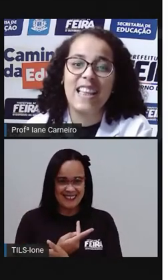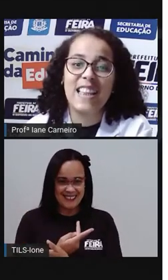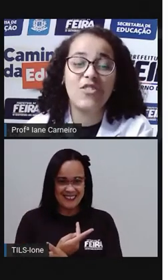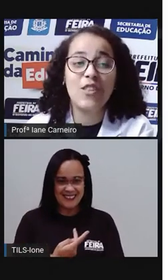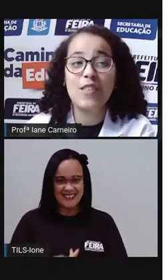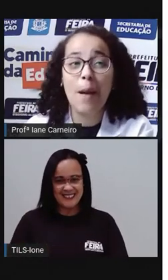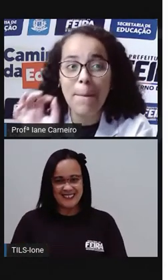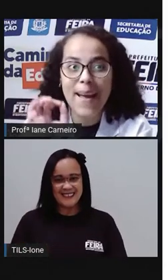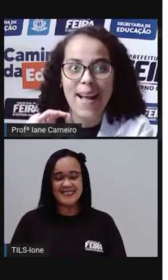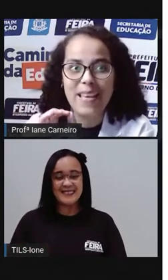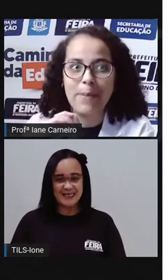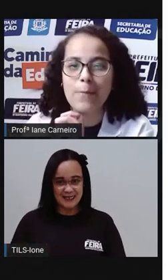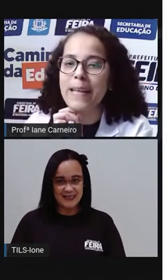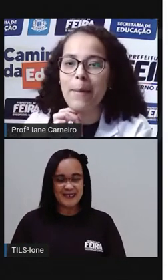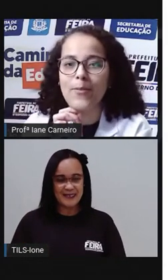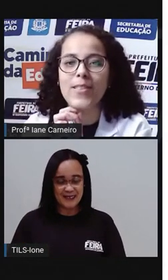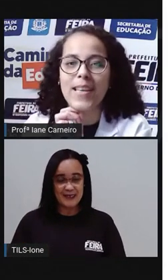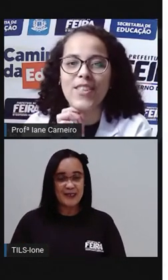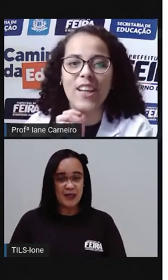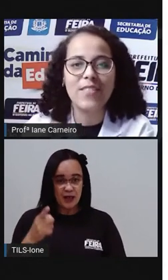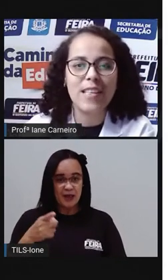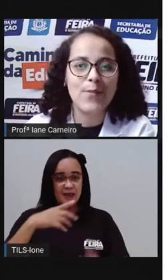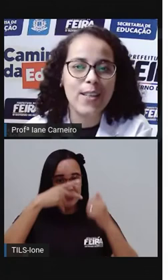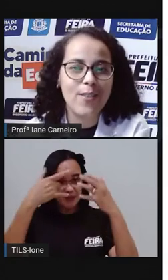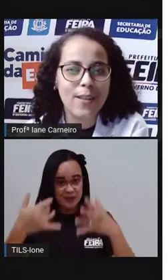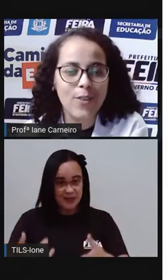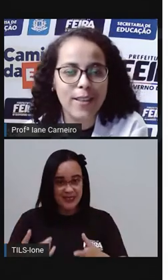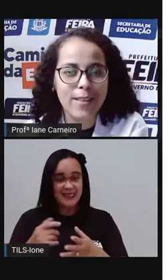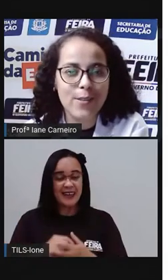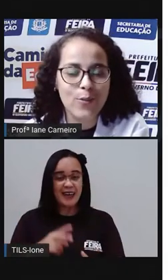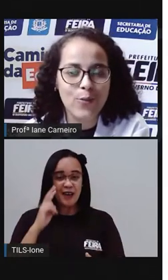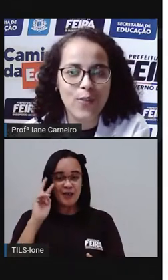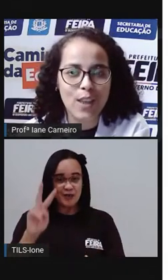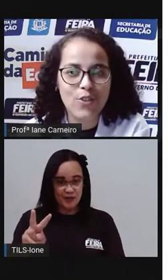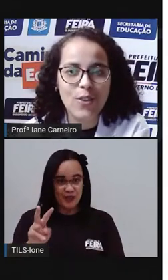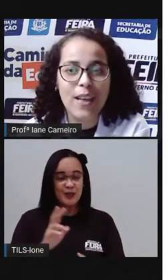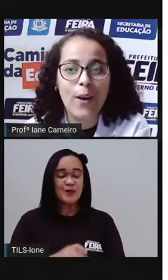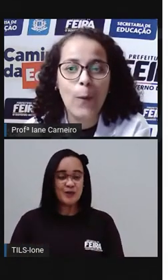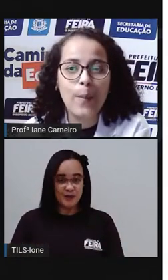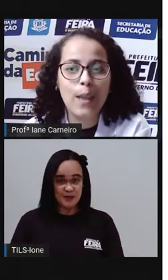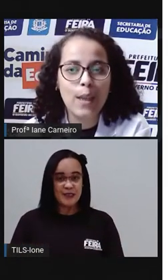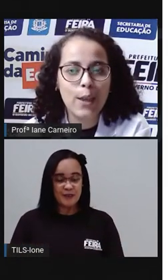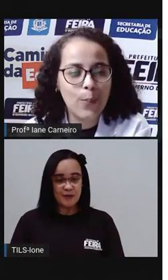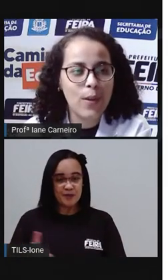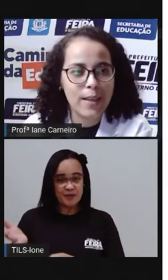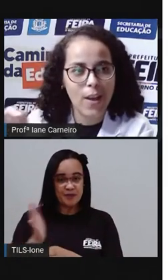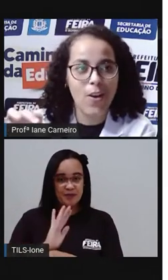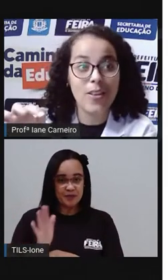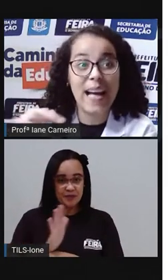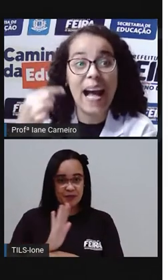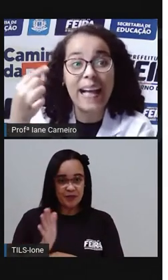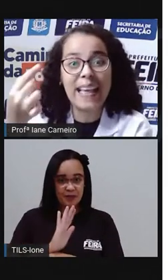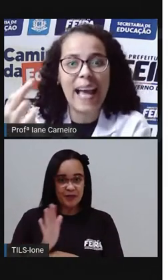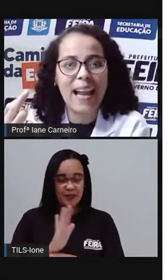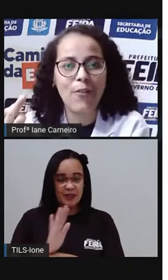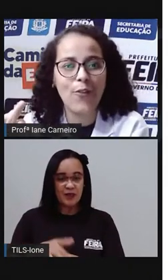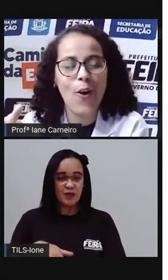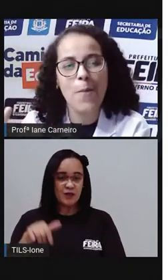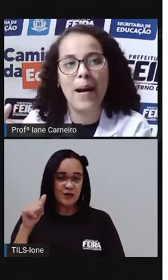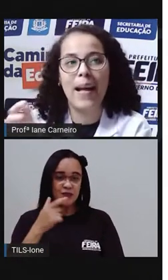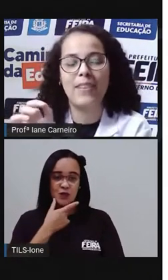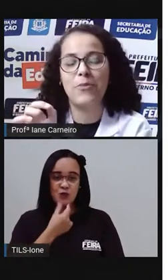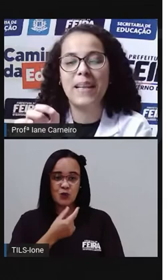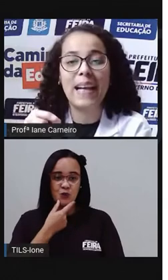Deixa eu só parar aqui pra explicar pra vocês, né? Vocês viram lá no início do vídeo o menininho pulando a corda? Aquela